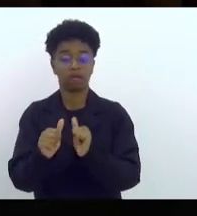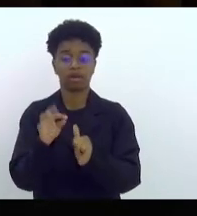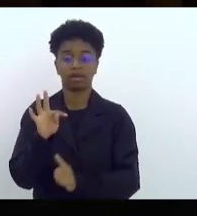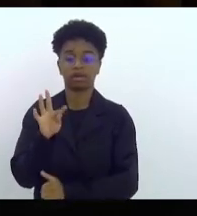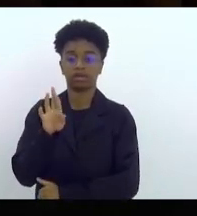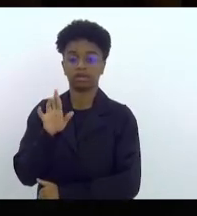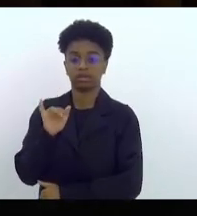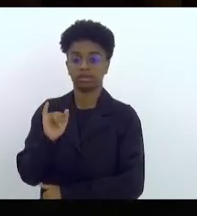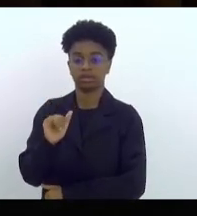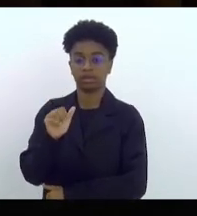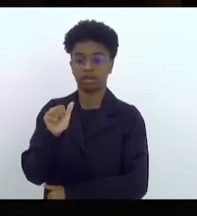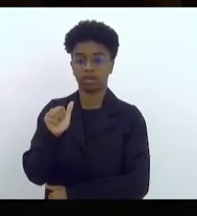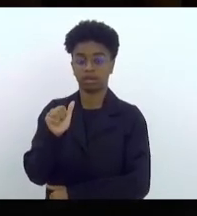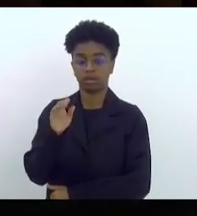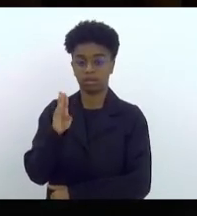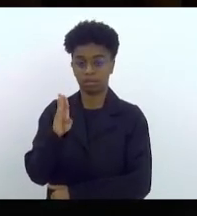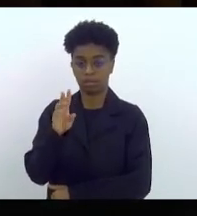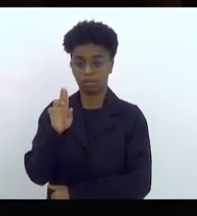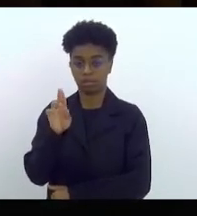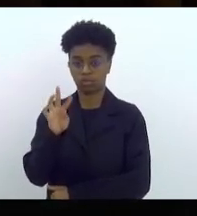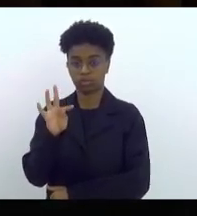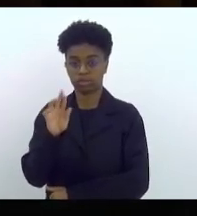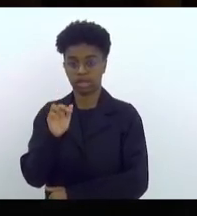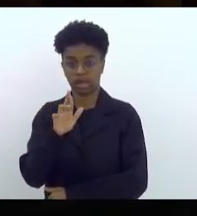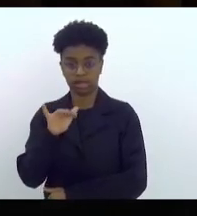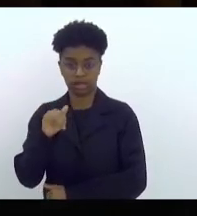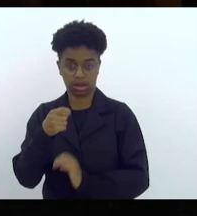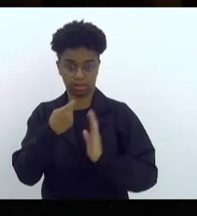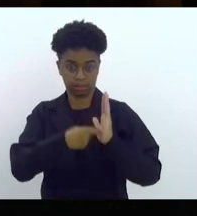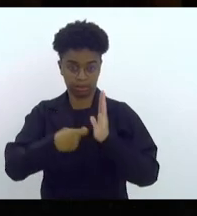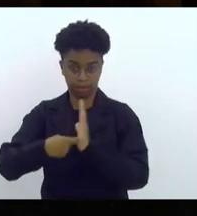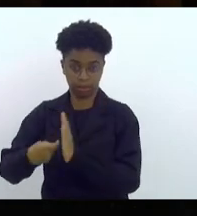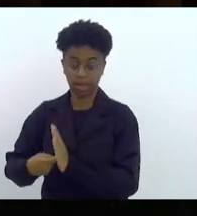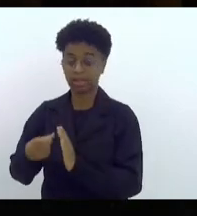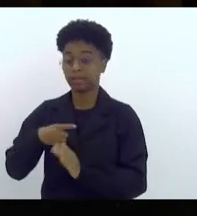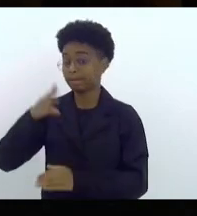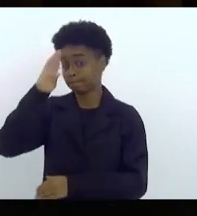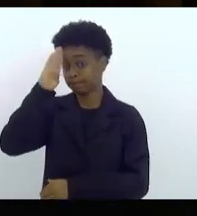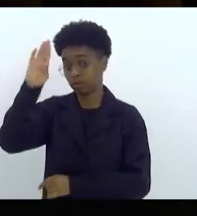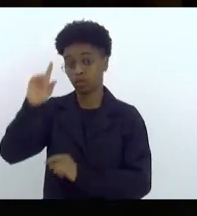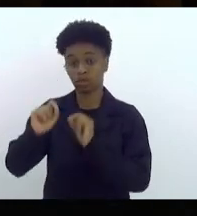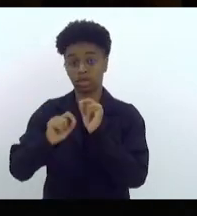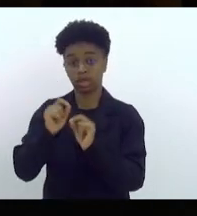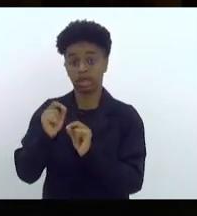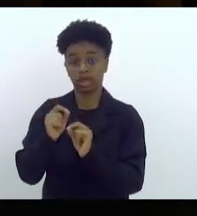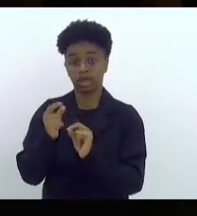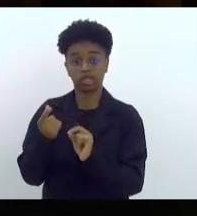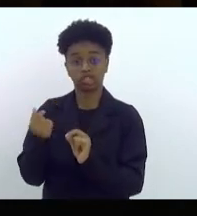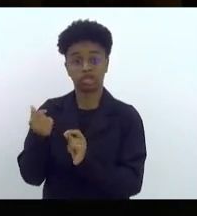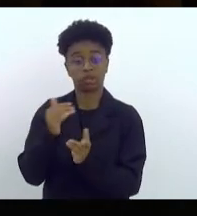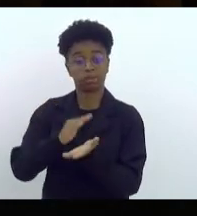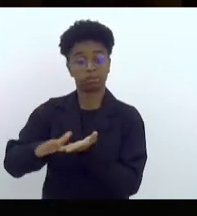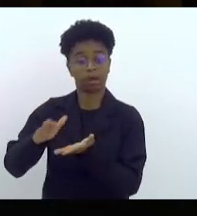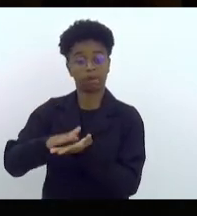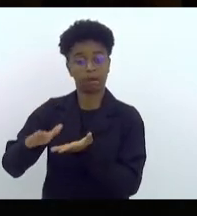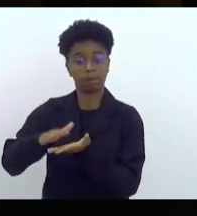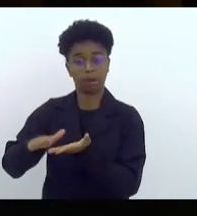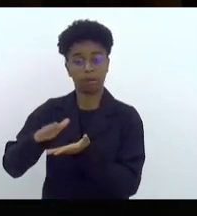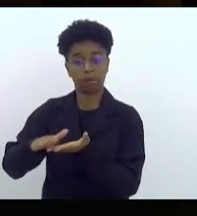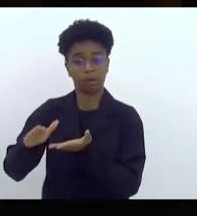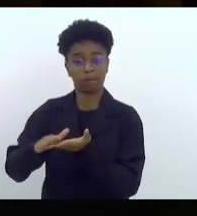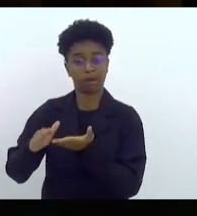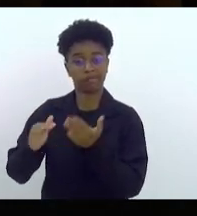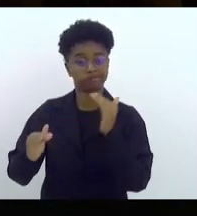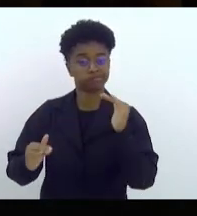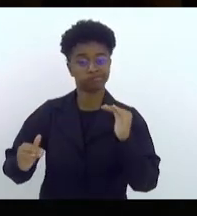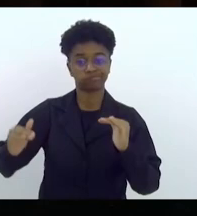que priorizou o consumo em detrimento de fazer